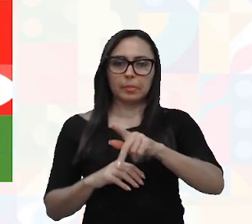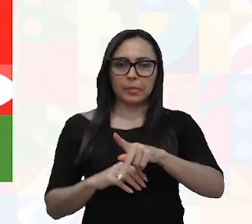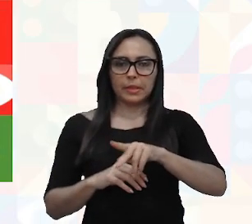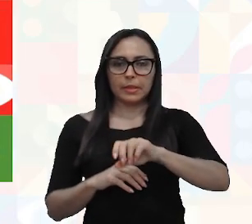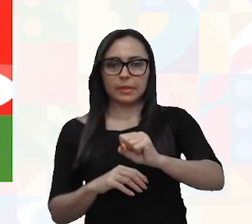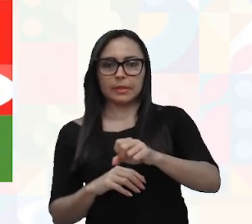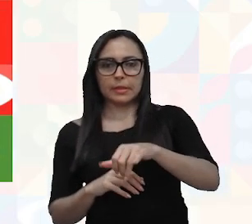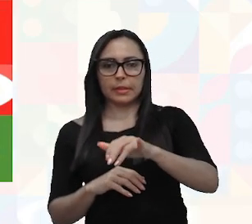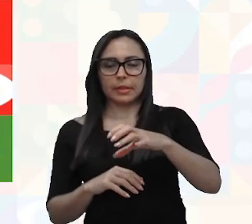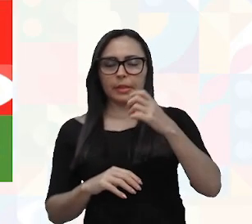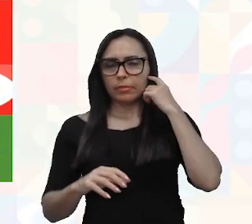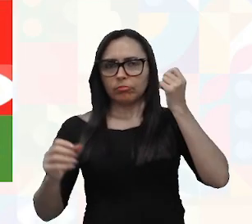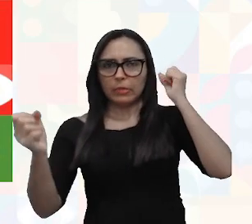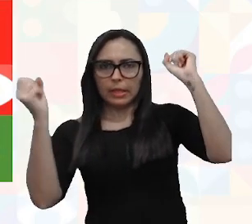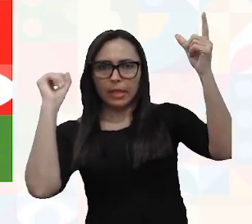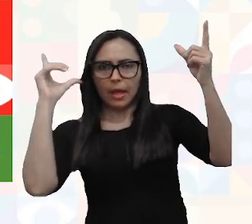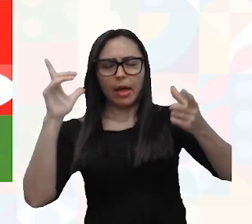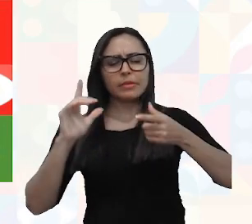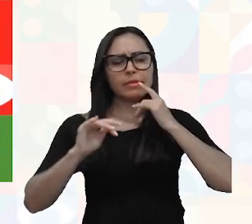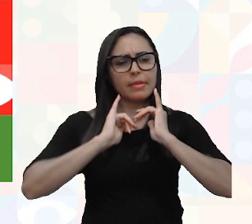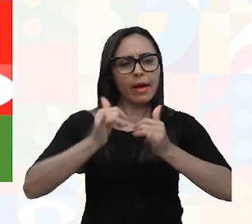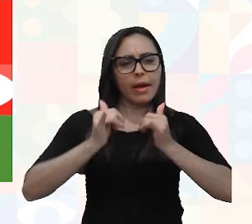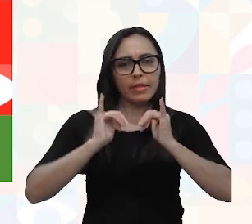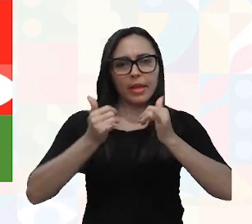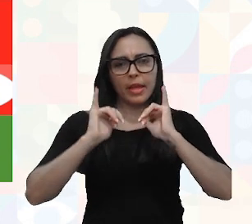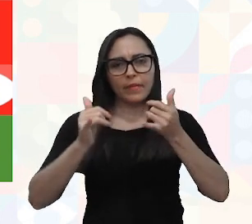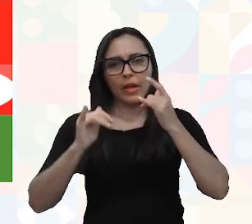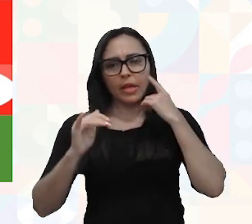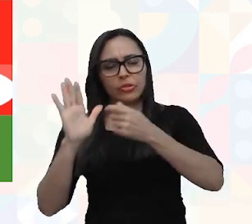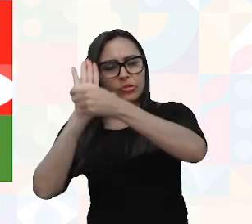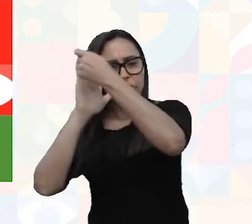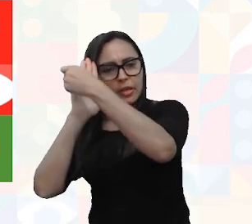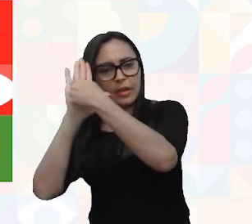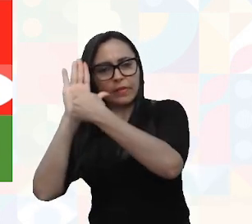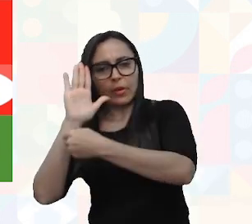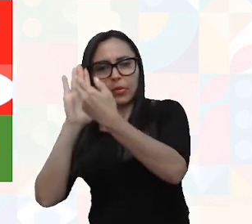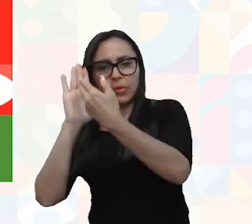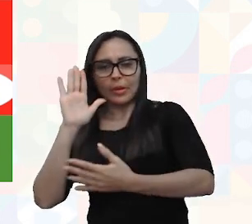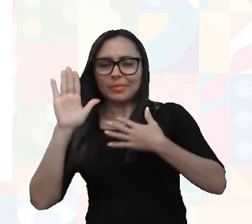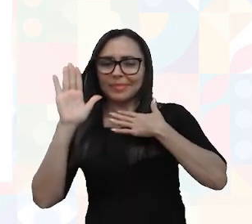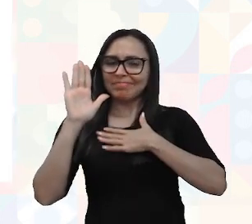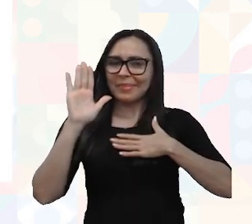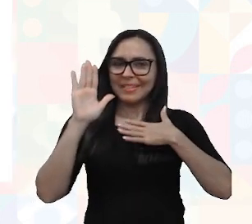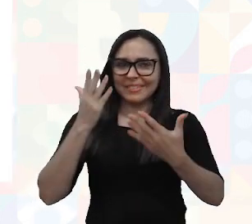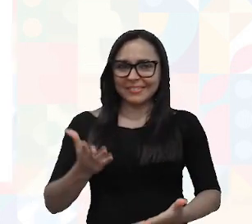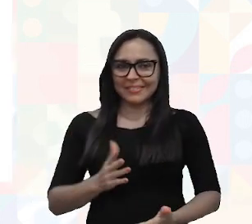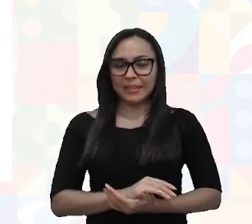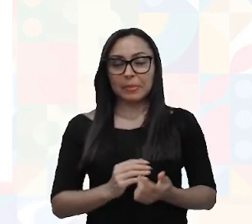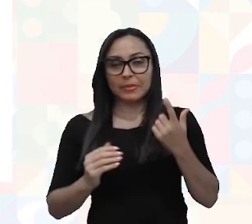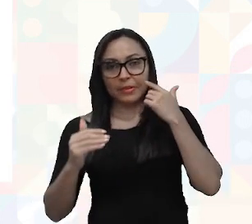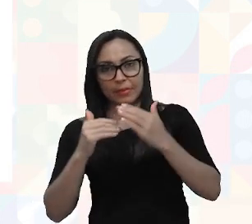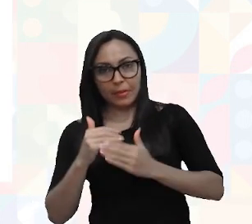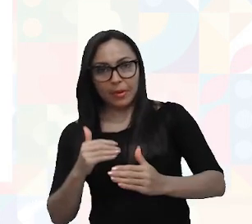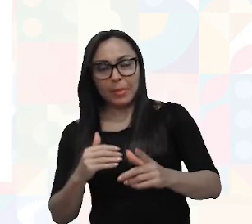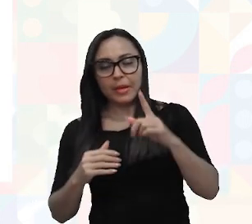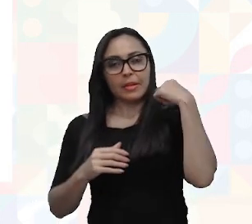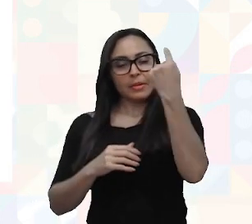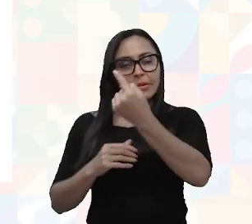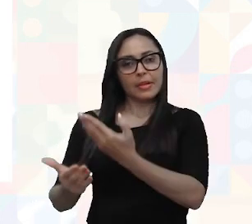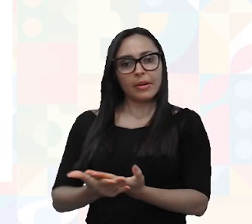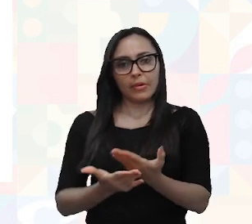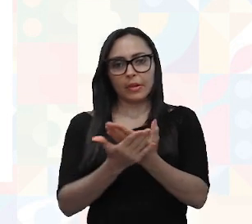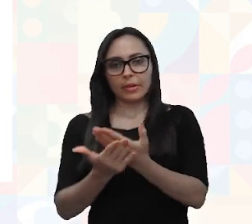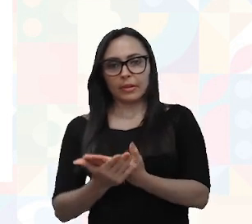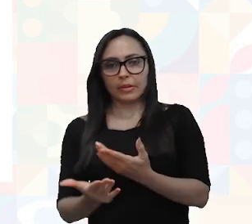que é criar narrativas e revigir roteiros para animações. Então, para a gente começar aqui a nossa aula,